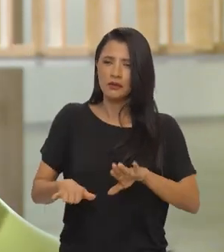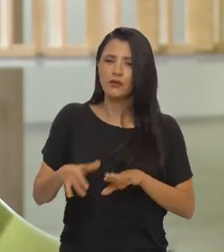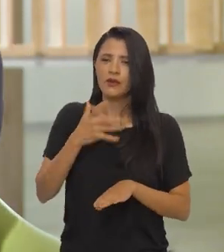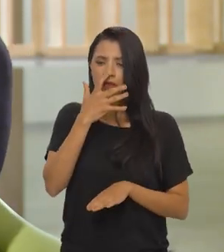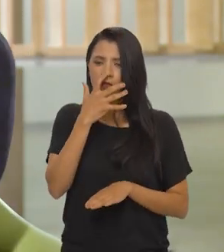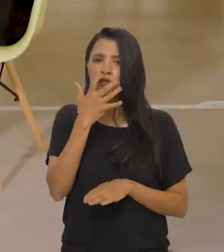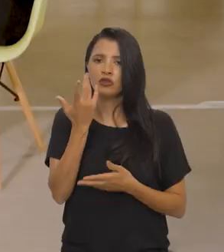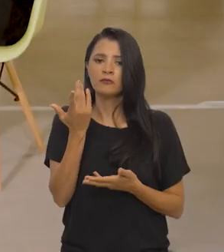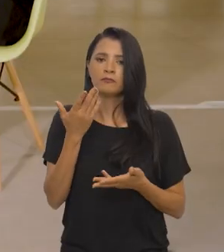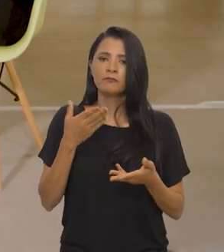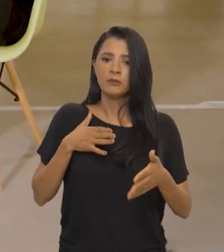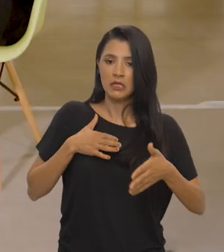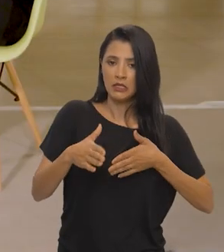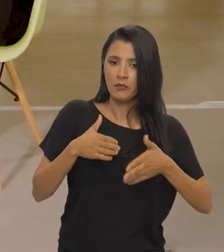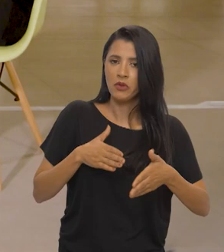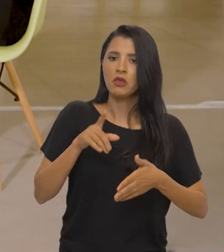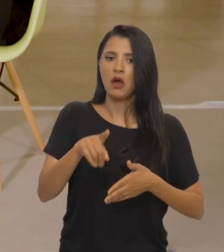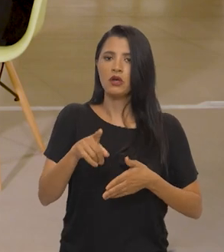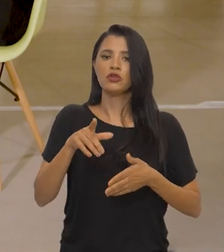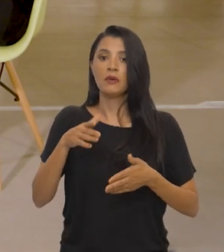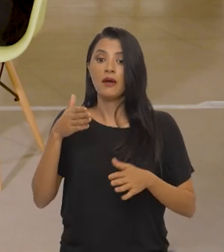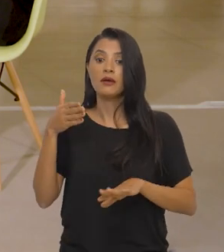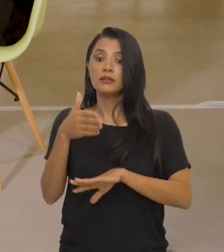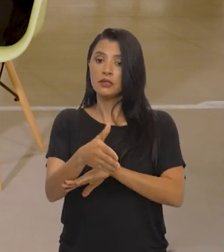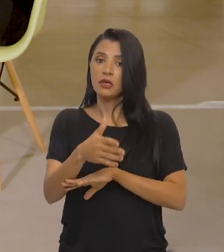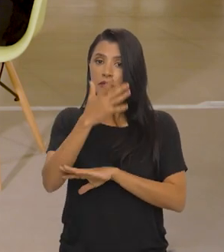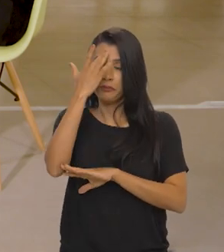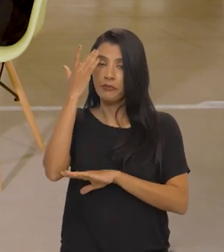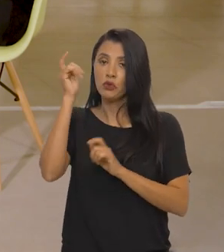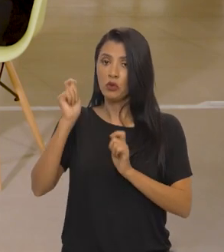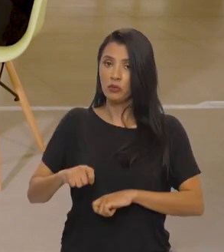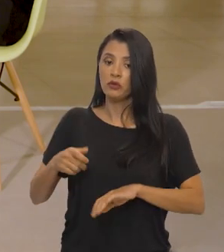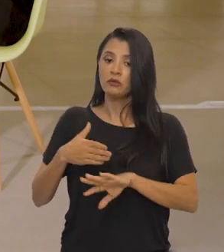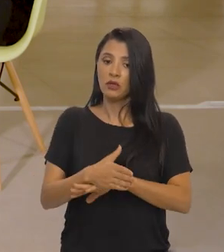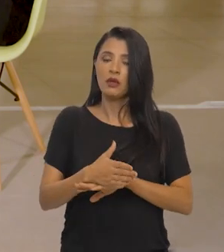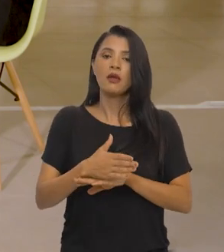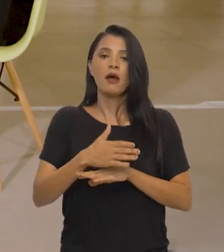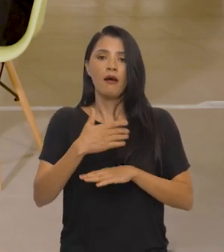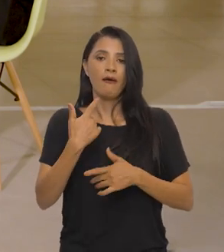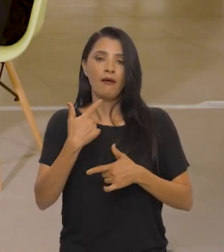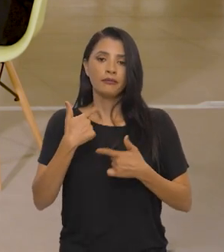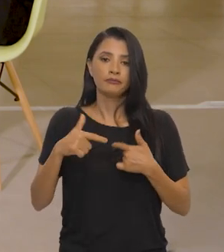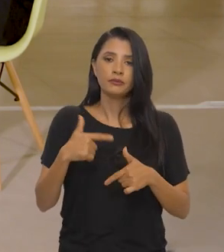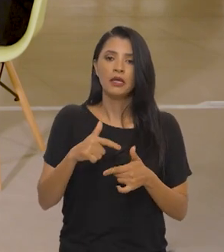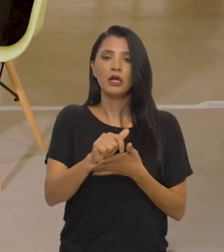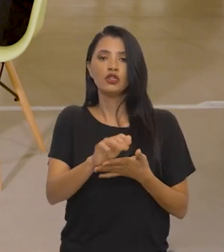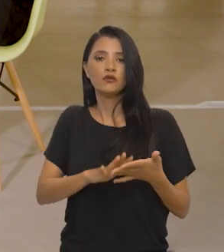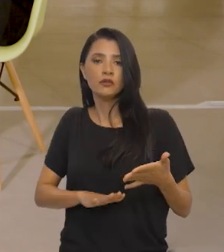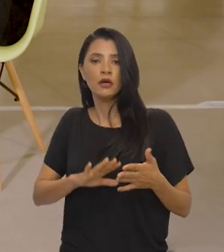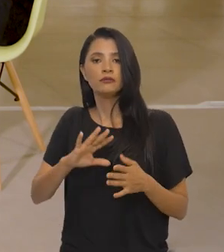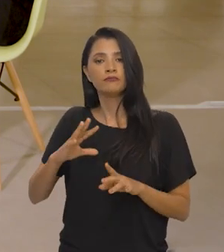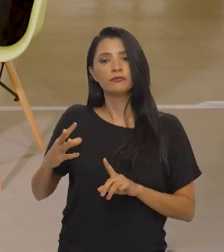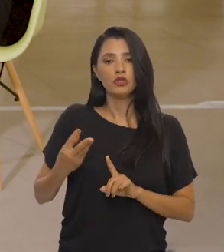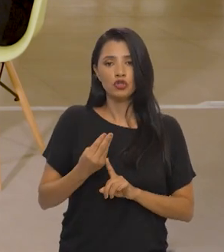vezes, a gente trata a acessibilidade enquanto acesso do público às atividades